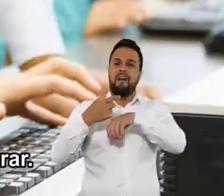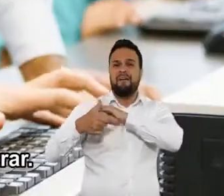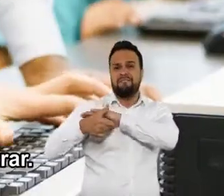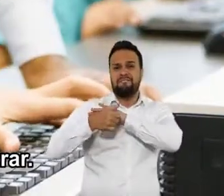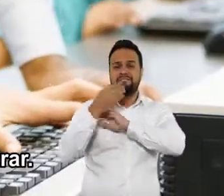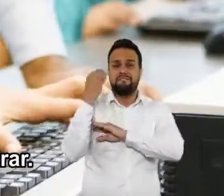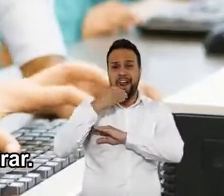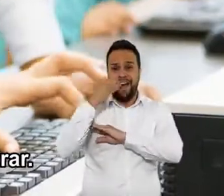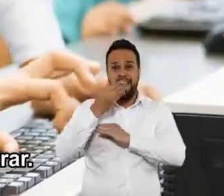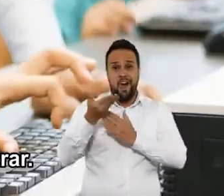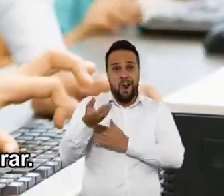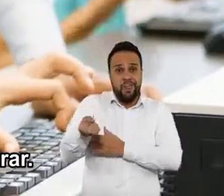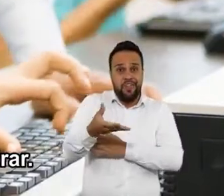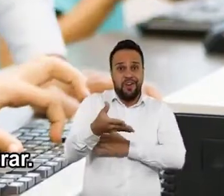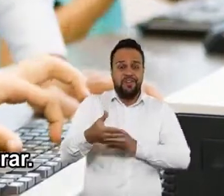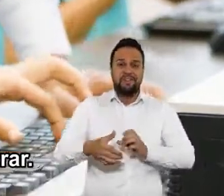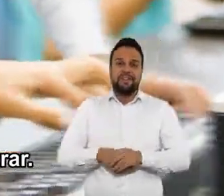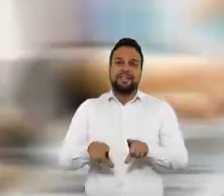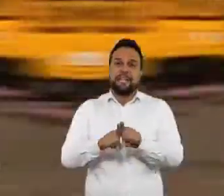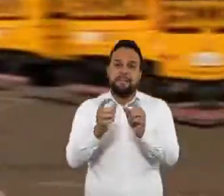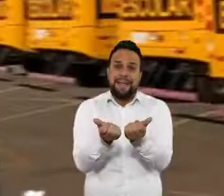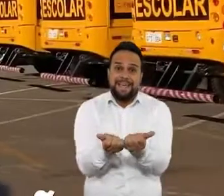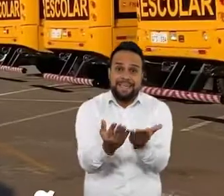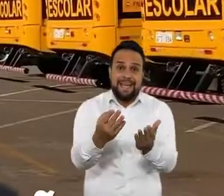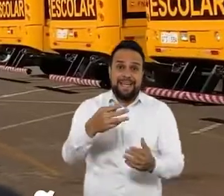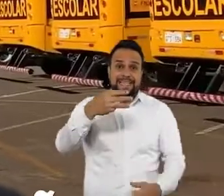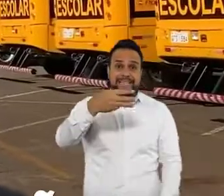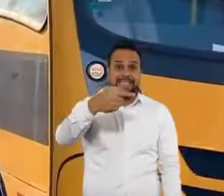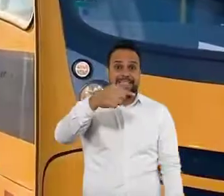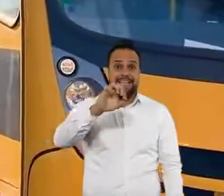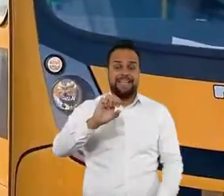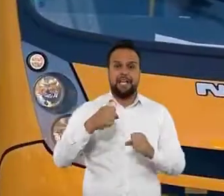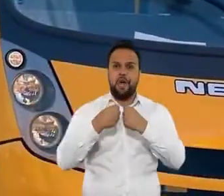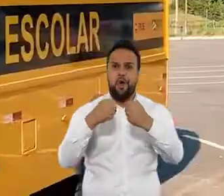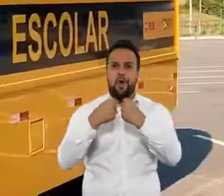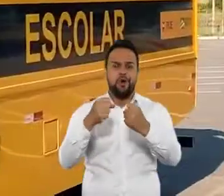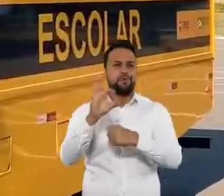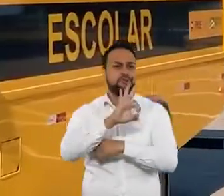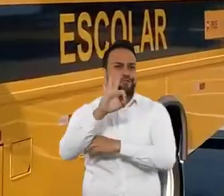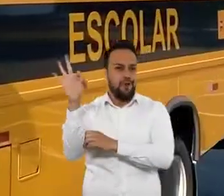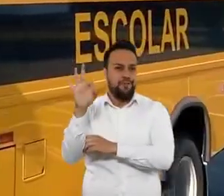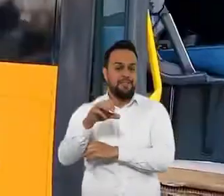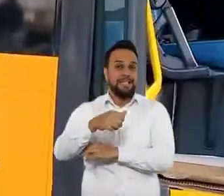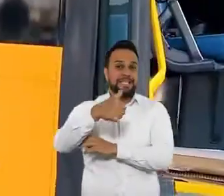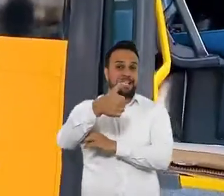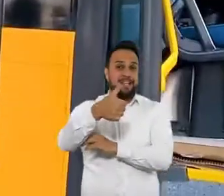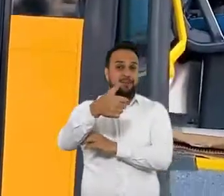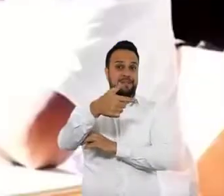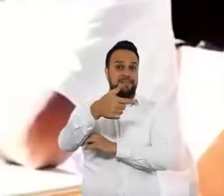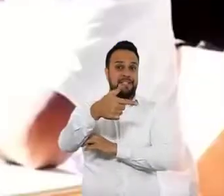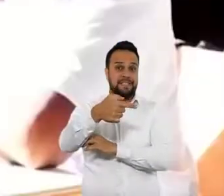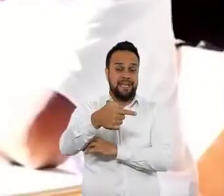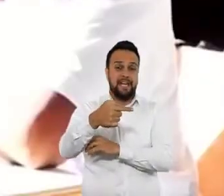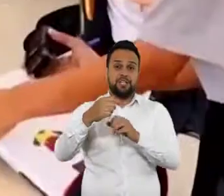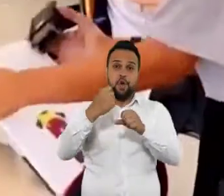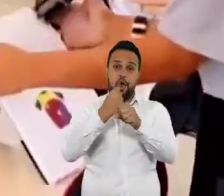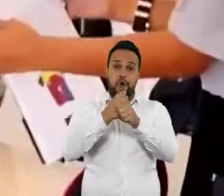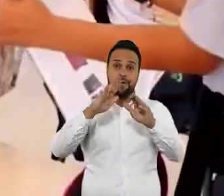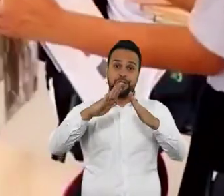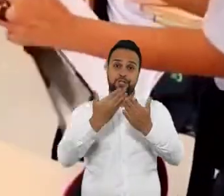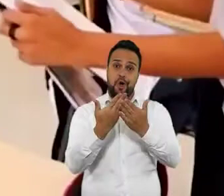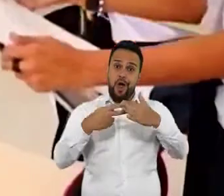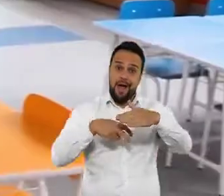com aquela internet custosa para entrar. Teve ainda a entrega de 370 ônibus novinhos, de 127